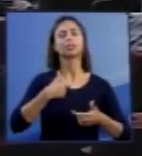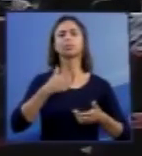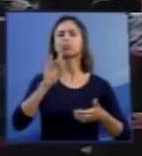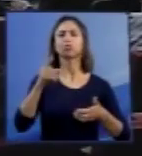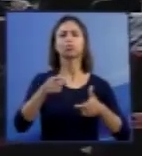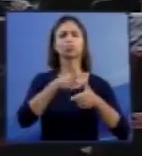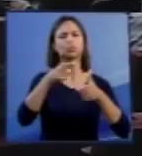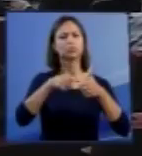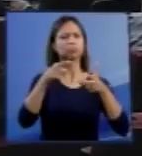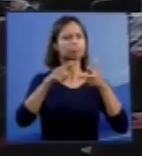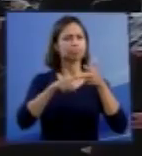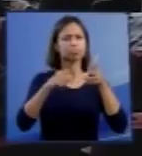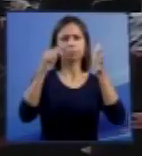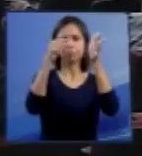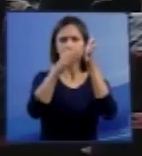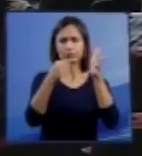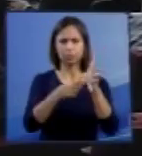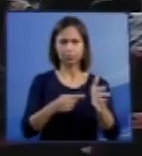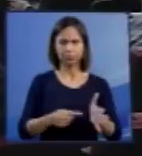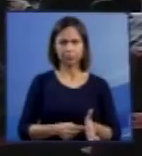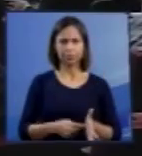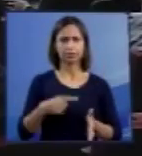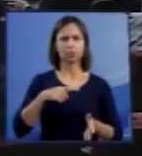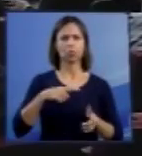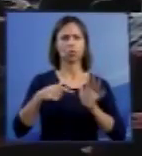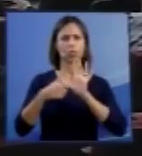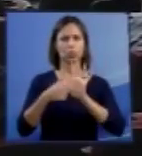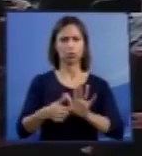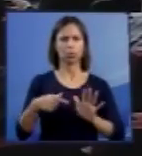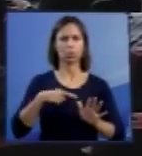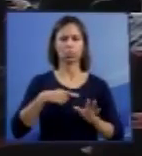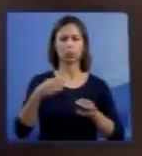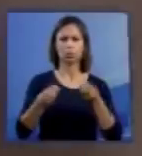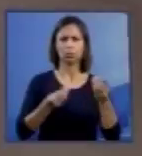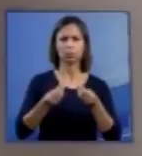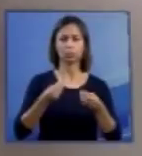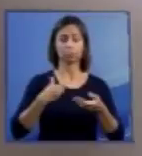pontos que eu coloco a reflexão dos senhores ministros.